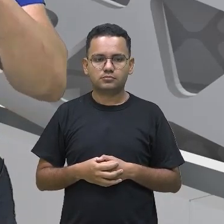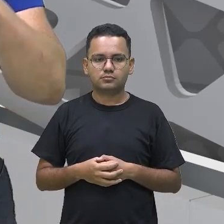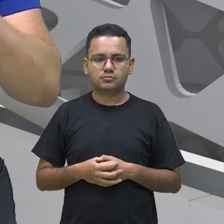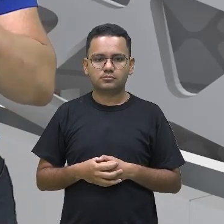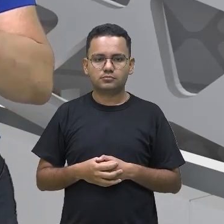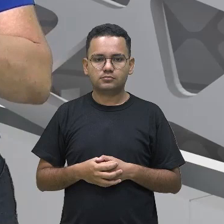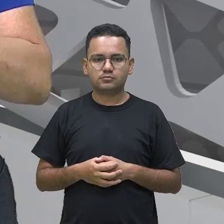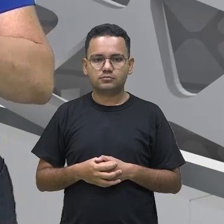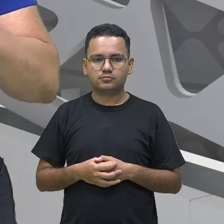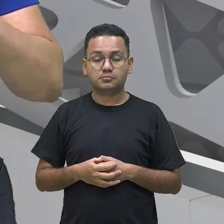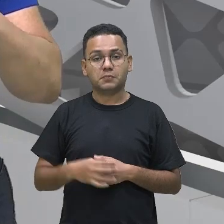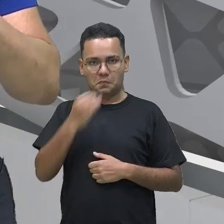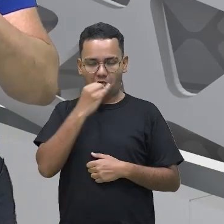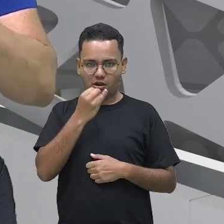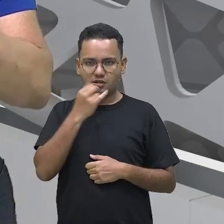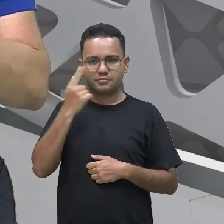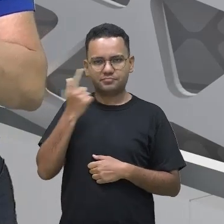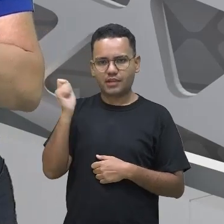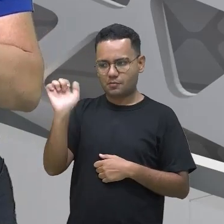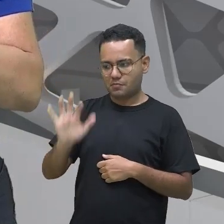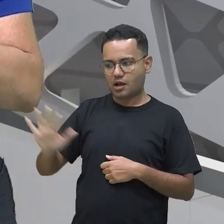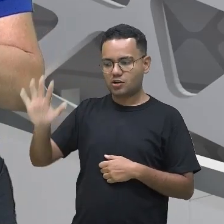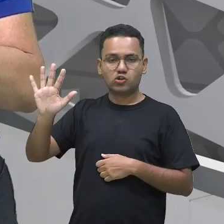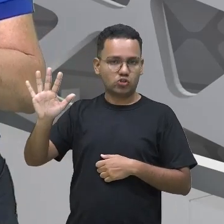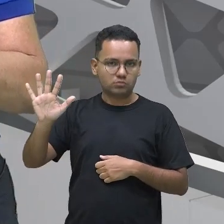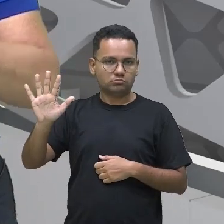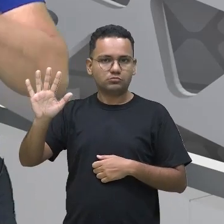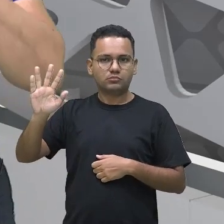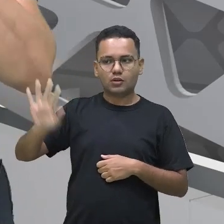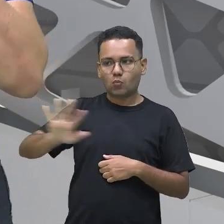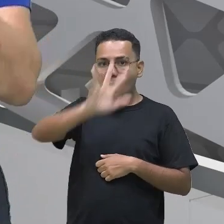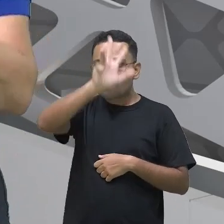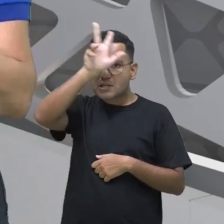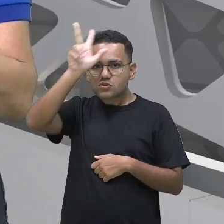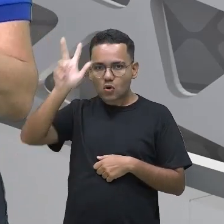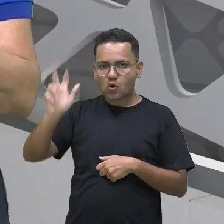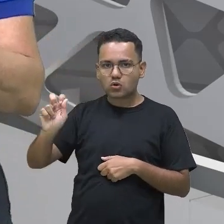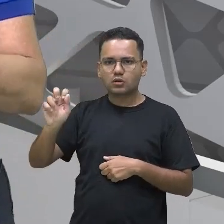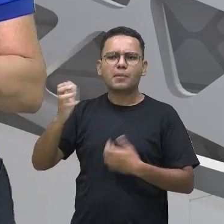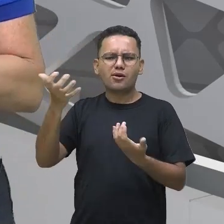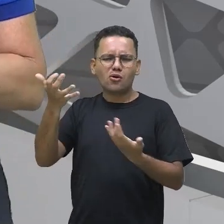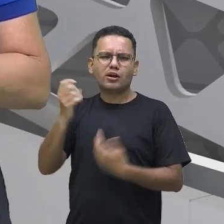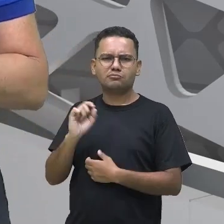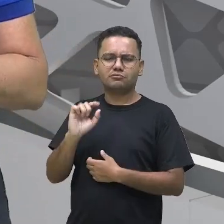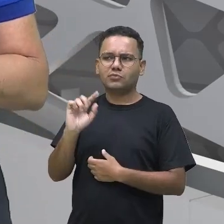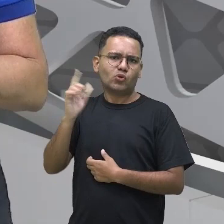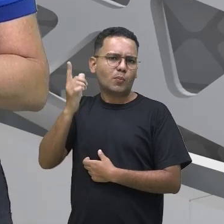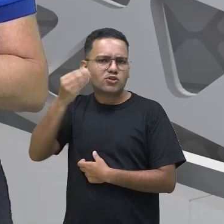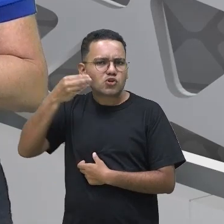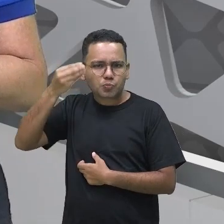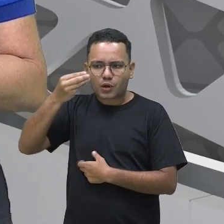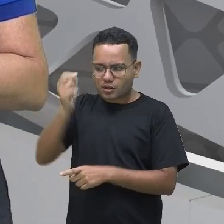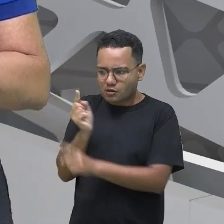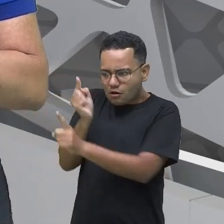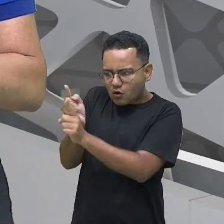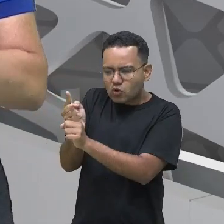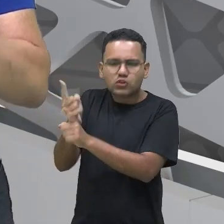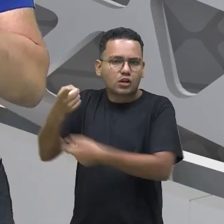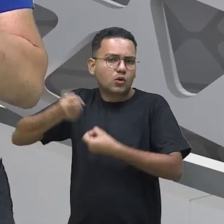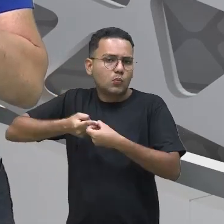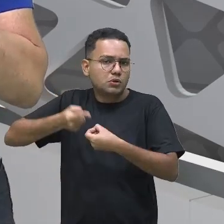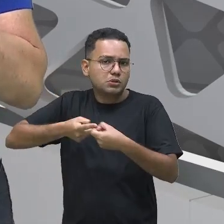só um pedacinho do mapa maior, aí é um município do Amazonas.